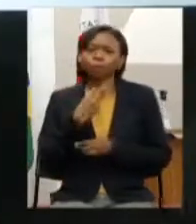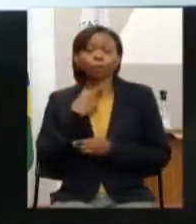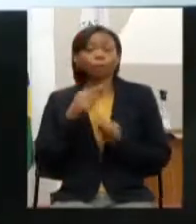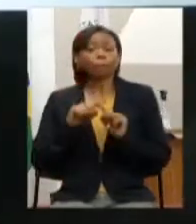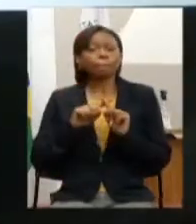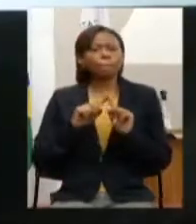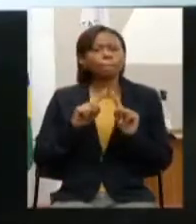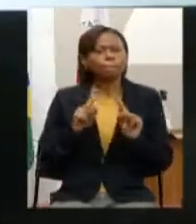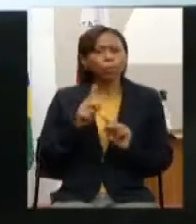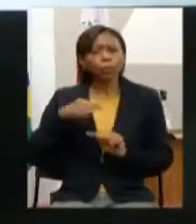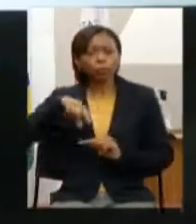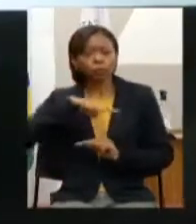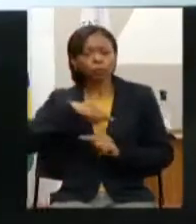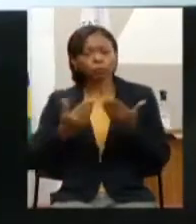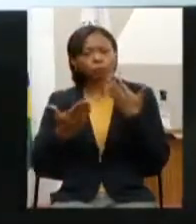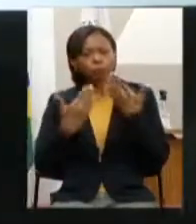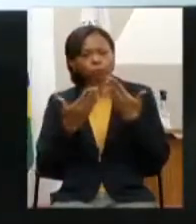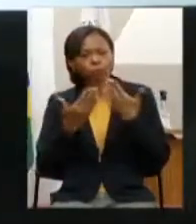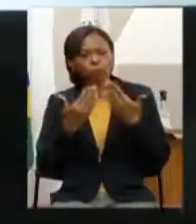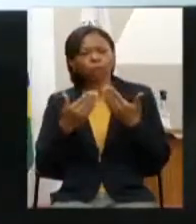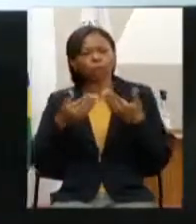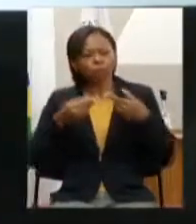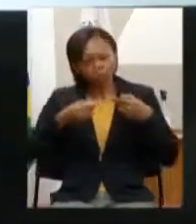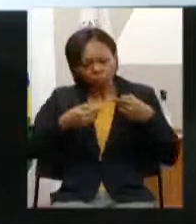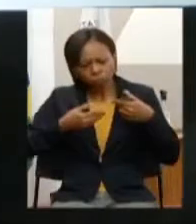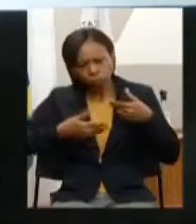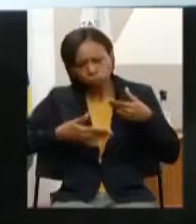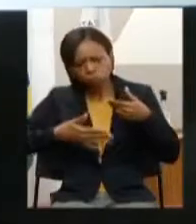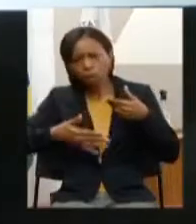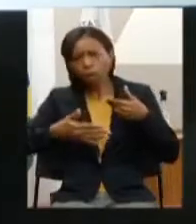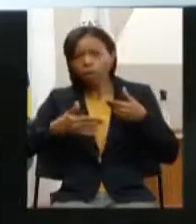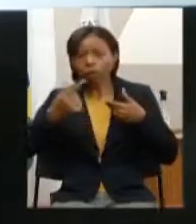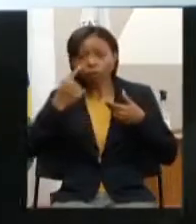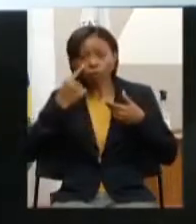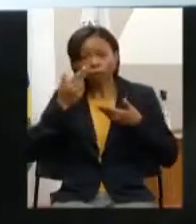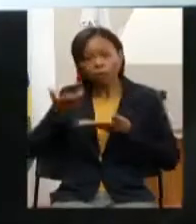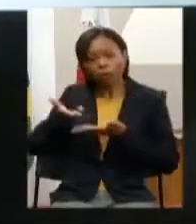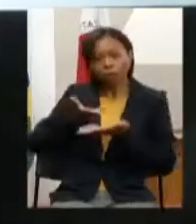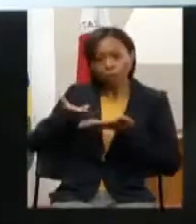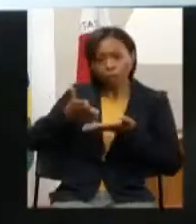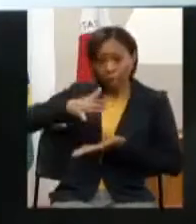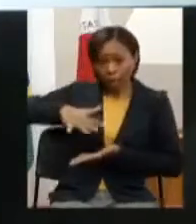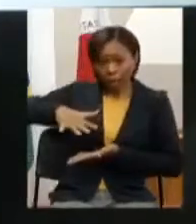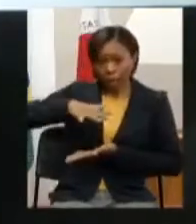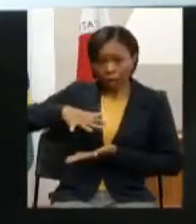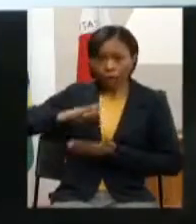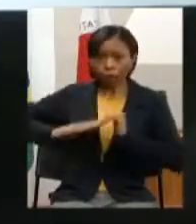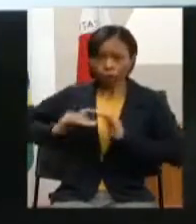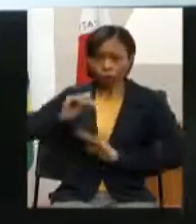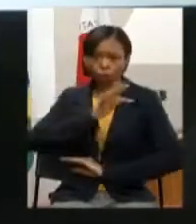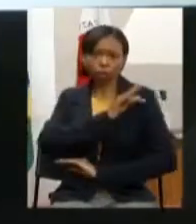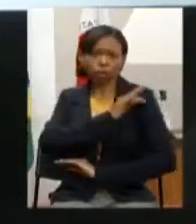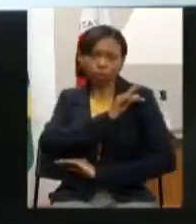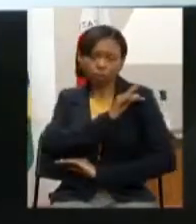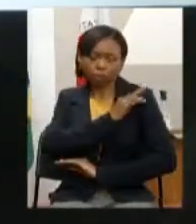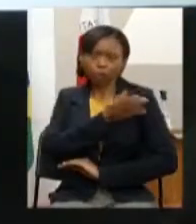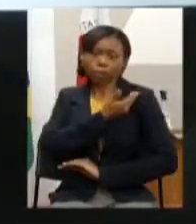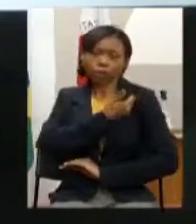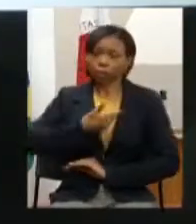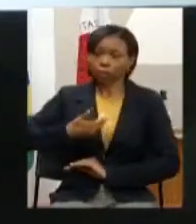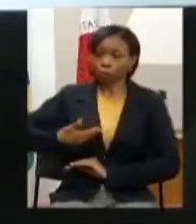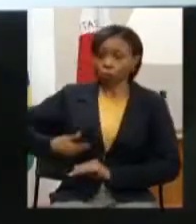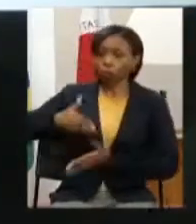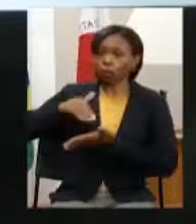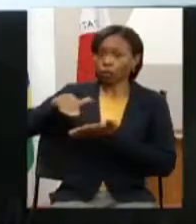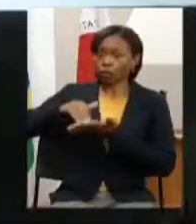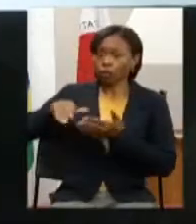nossa conversa e aí nos próximos dias a gente já está tendo discussão entre as áreas técnicas da Secretaria Secretaria de Governo Secretaria de